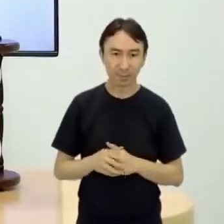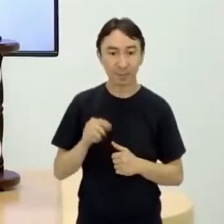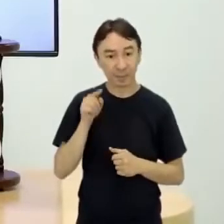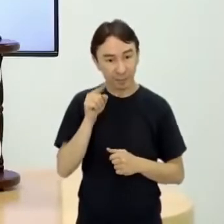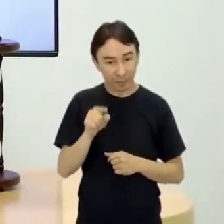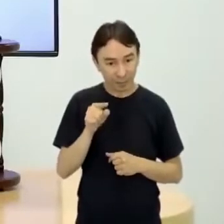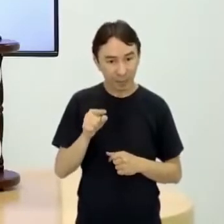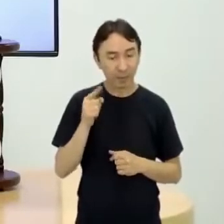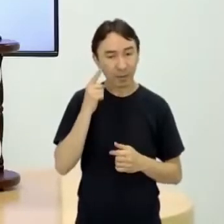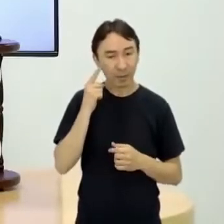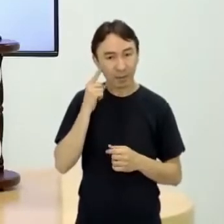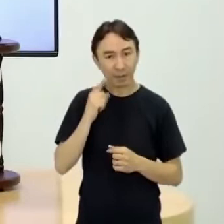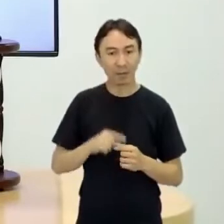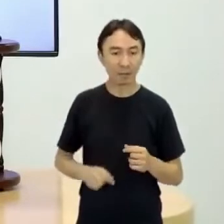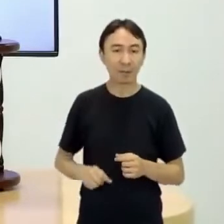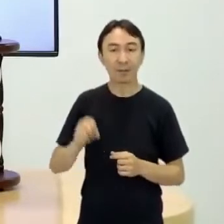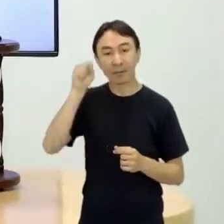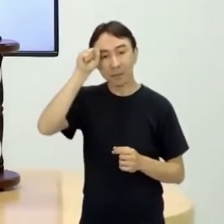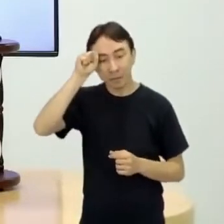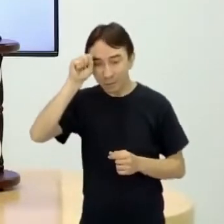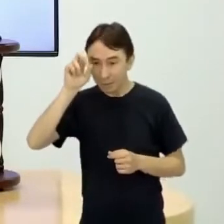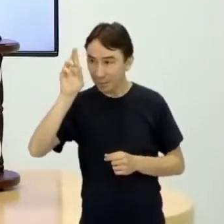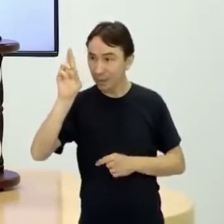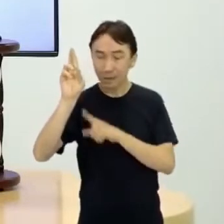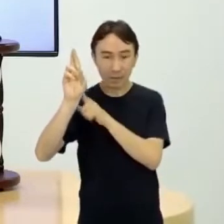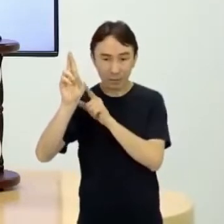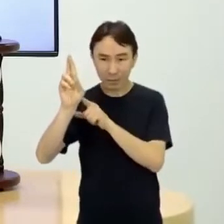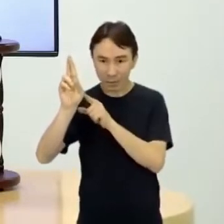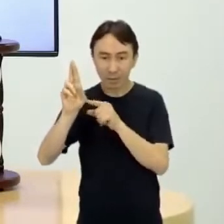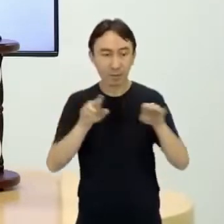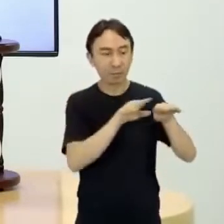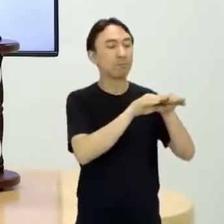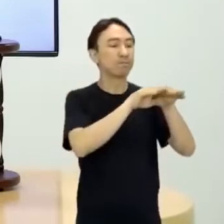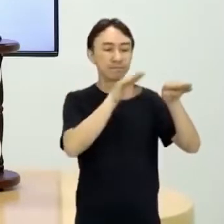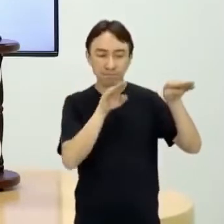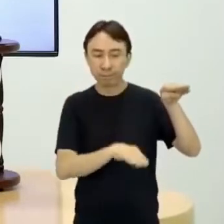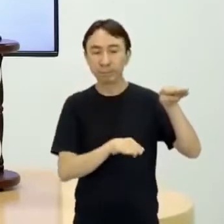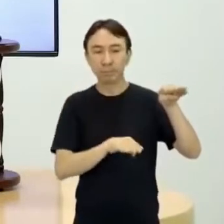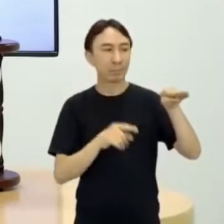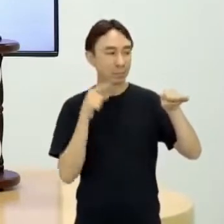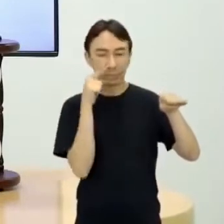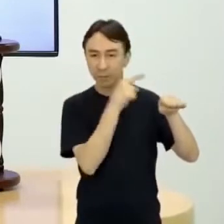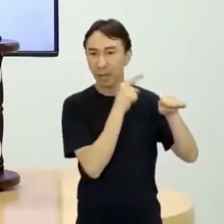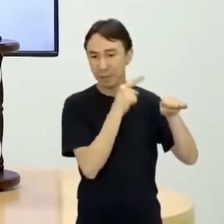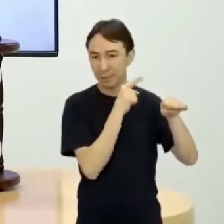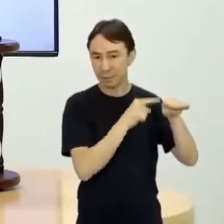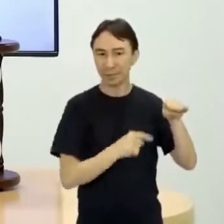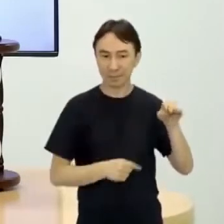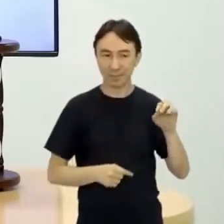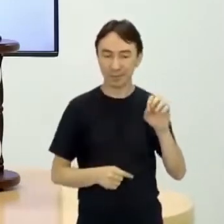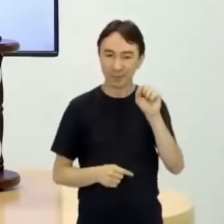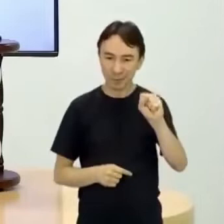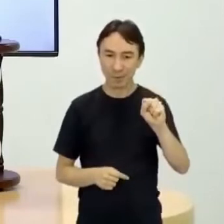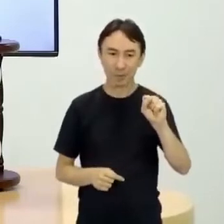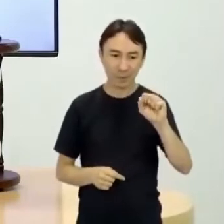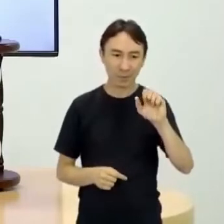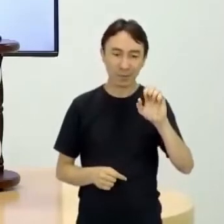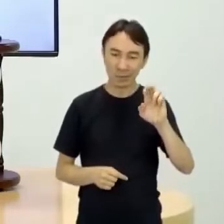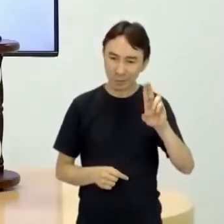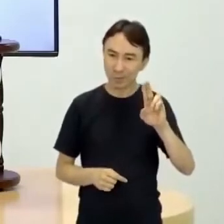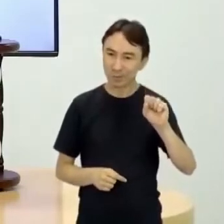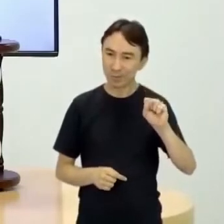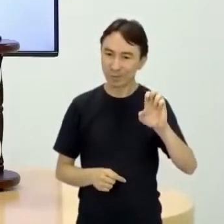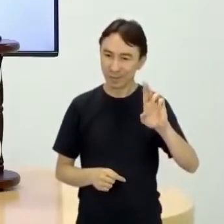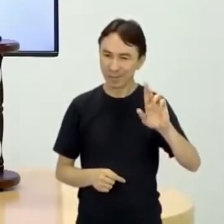do suzerano, certo? Certo, sexto ano? Então, eu espero que tenha ficado